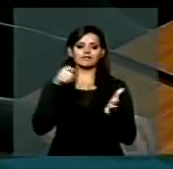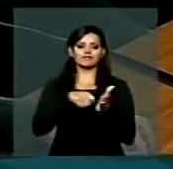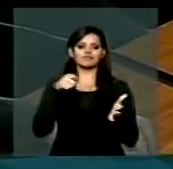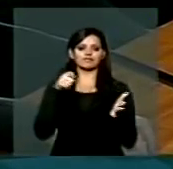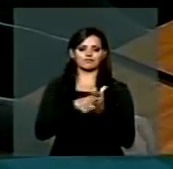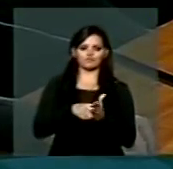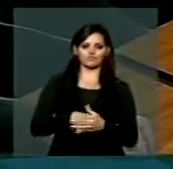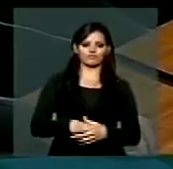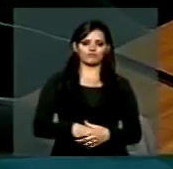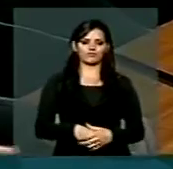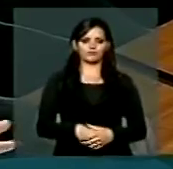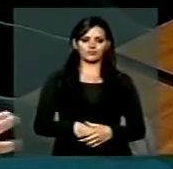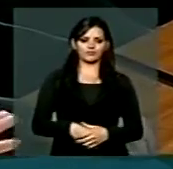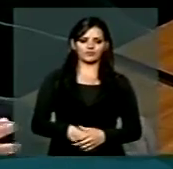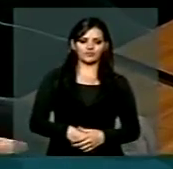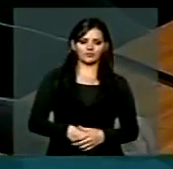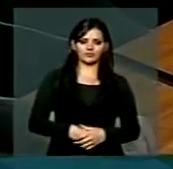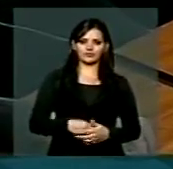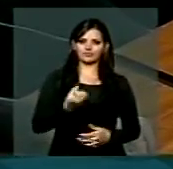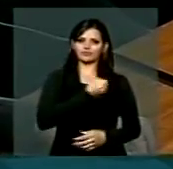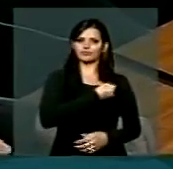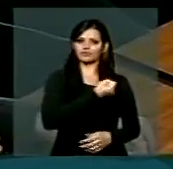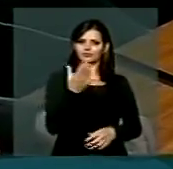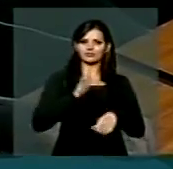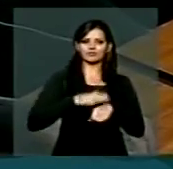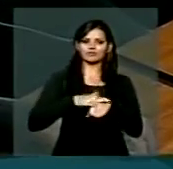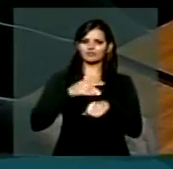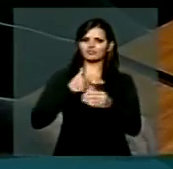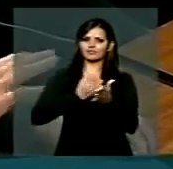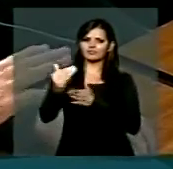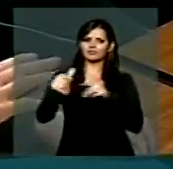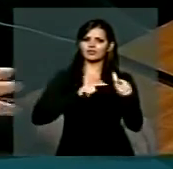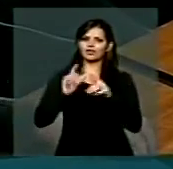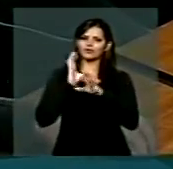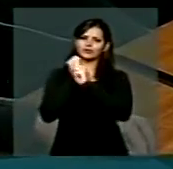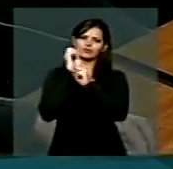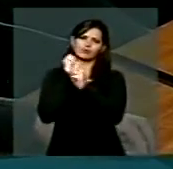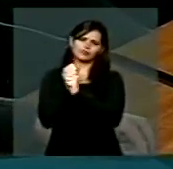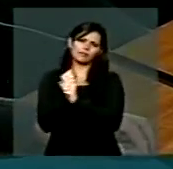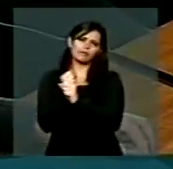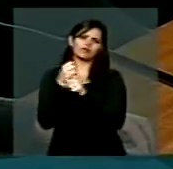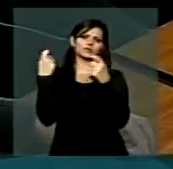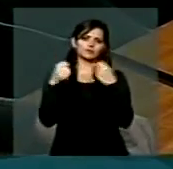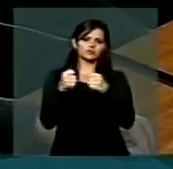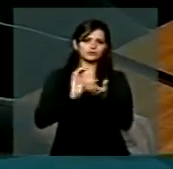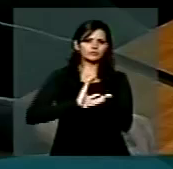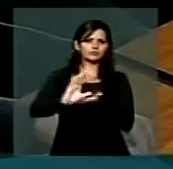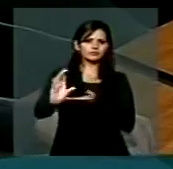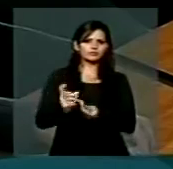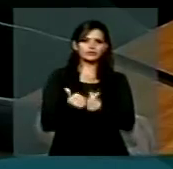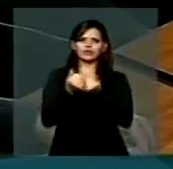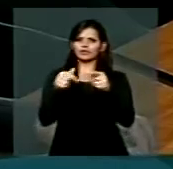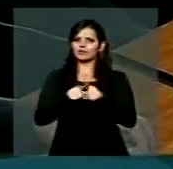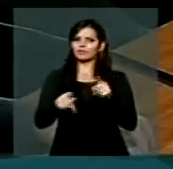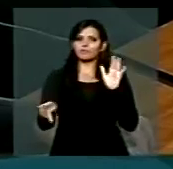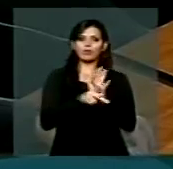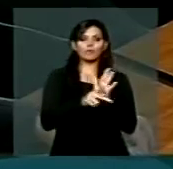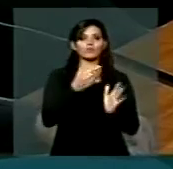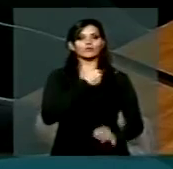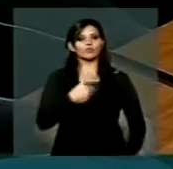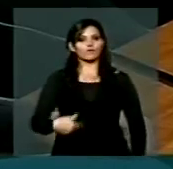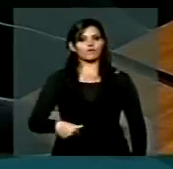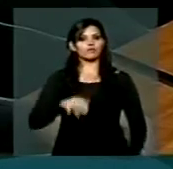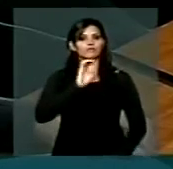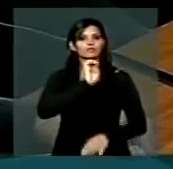uma série de iniciativas, desde a dotação orçamentária, os próprios governos,